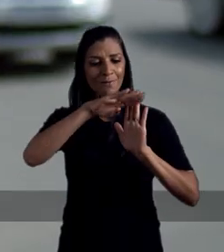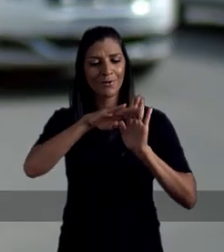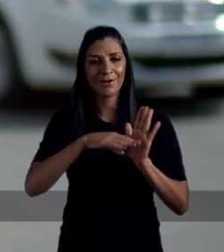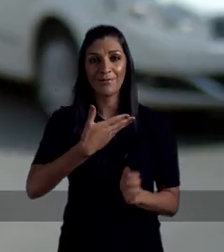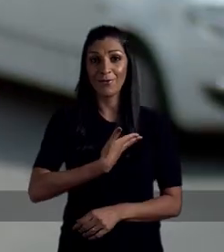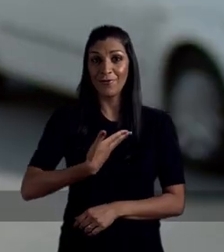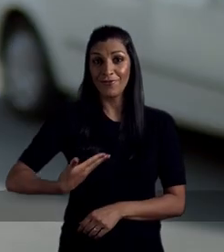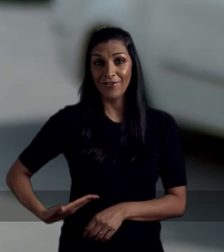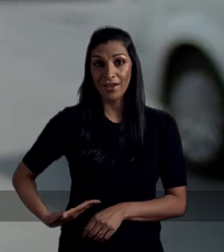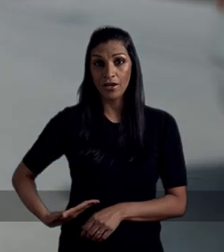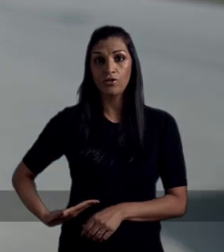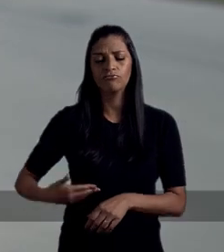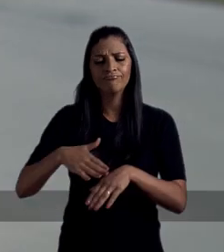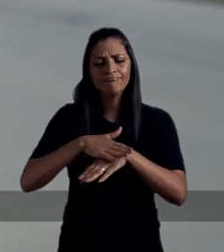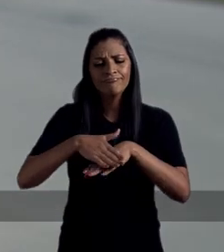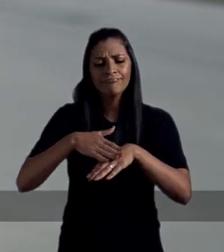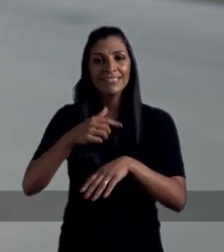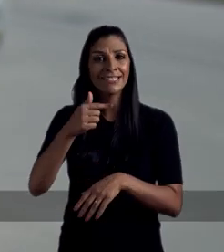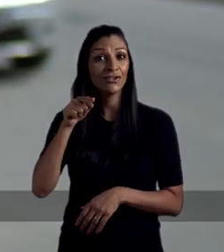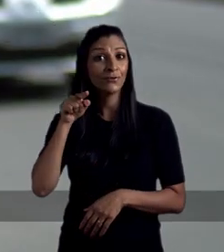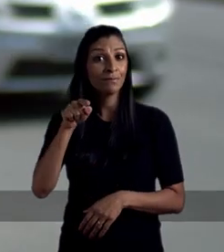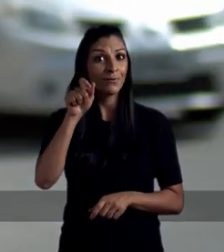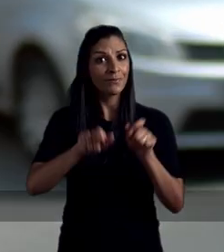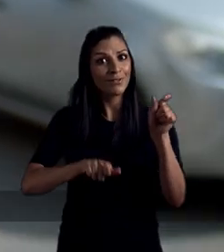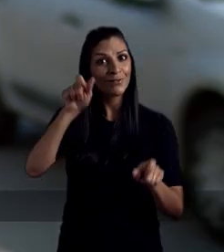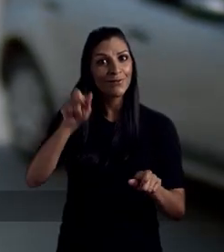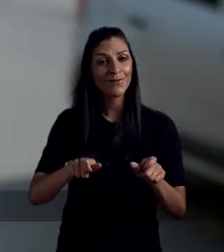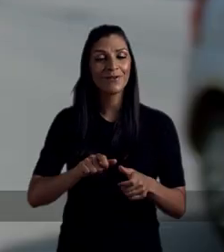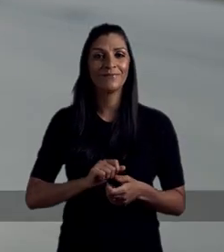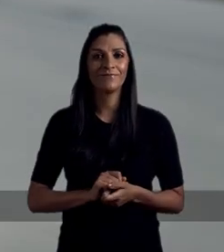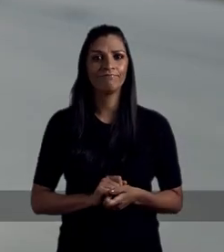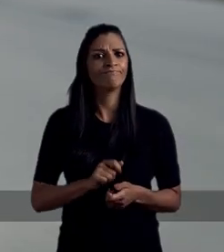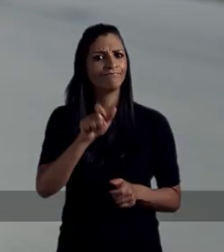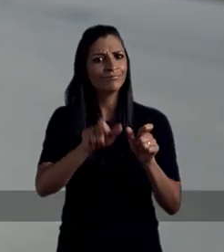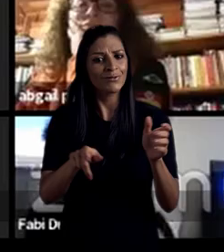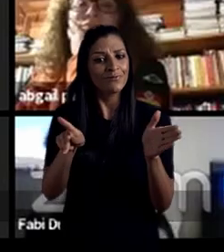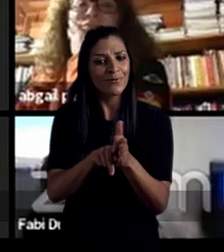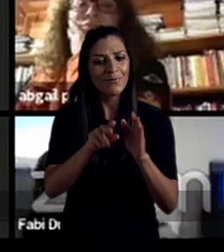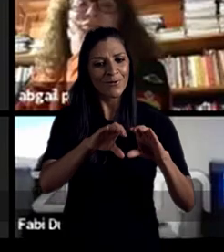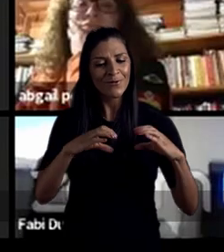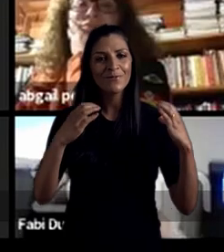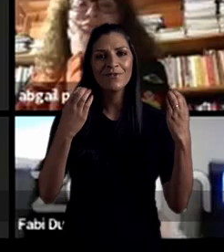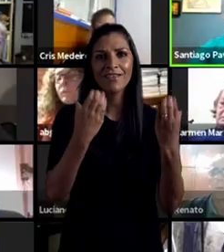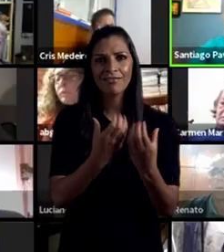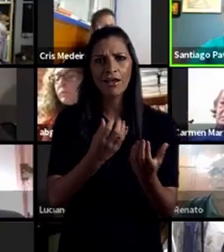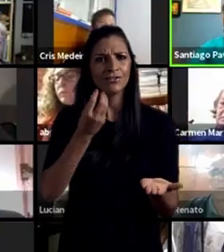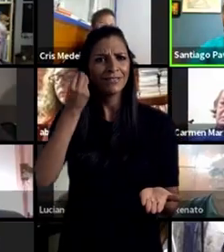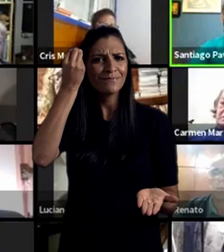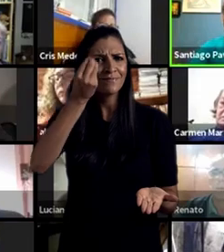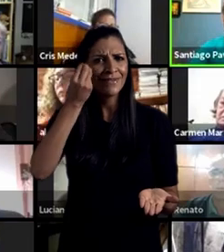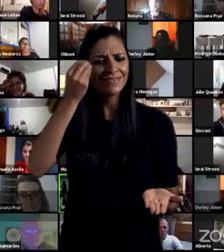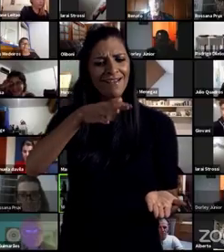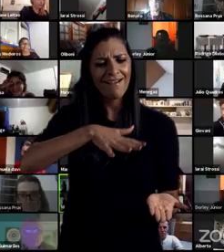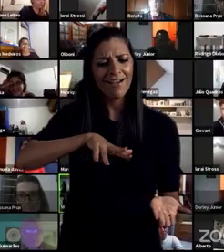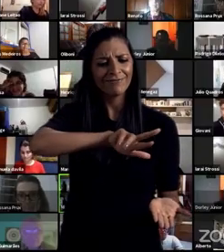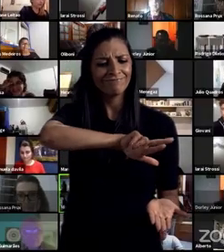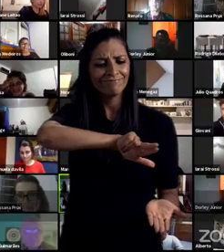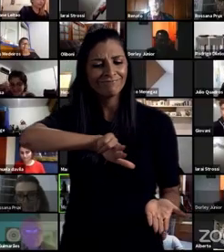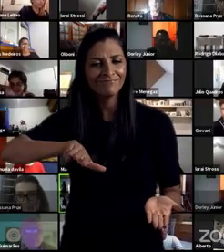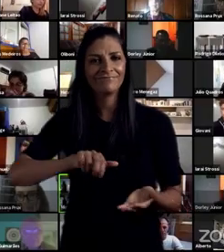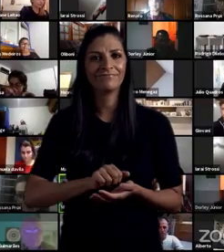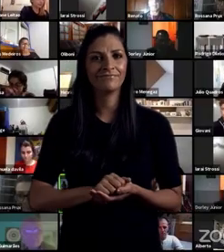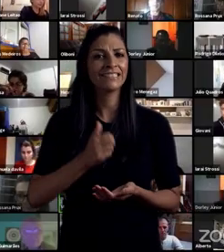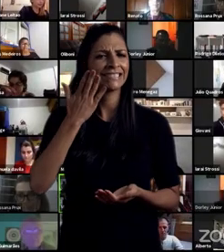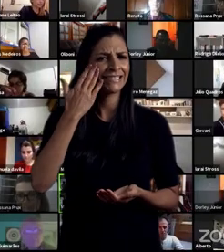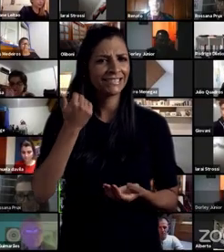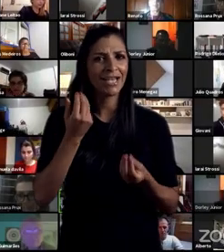construir o nosso programa de governo, ouvimos mais de 7 mil pessoas. Gente da comunidade e especialistas em